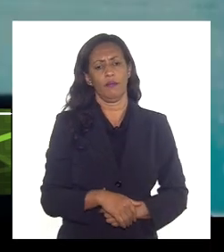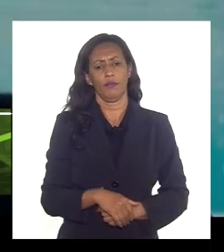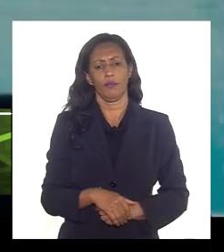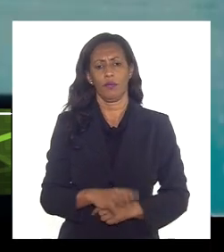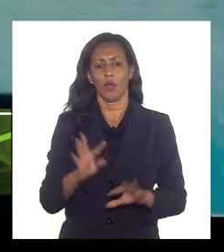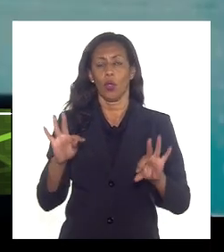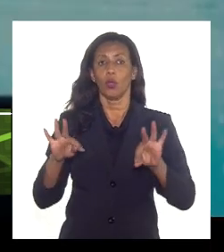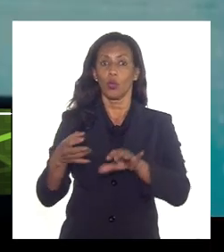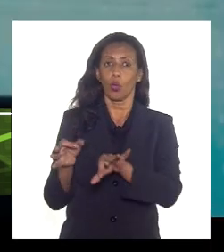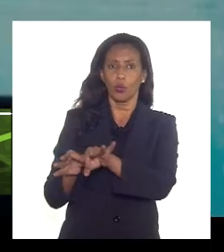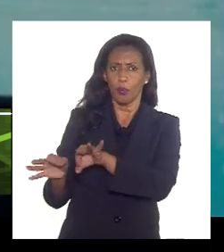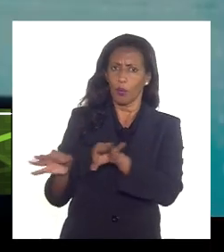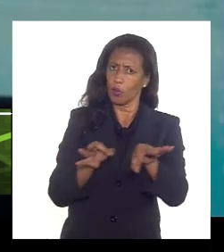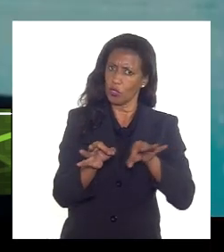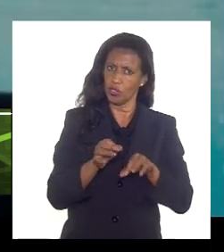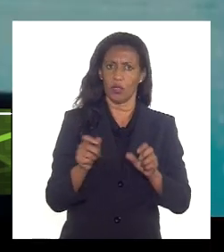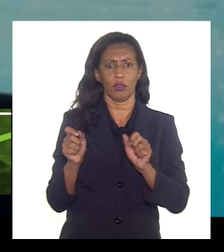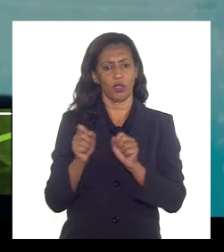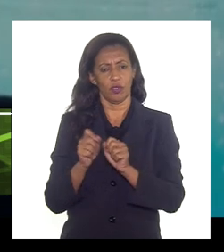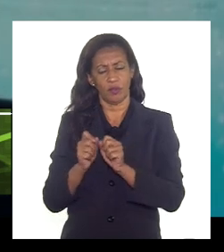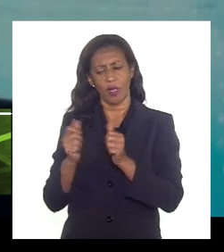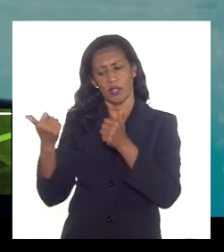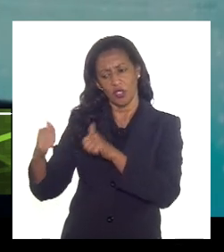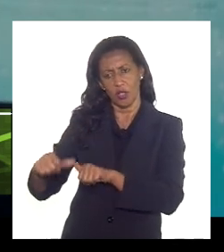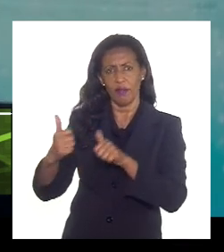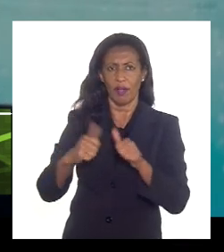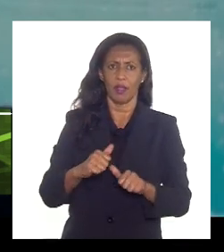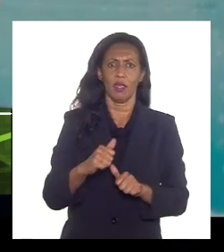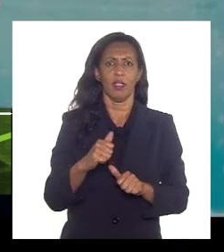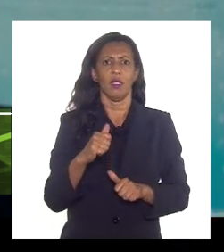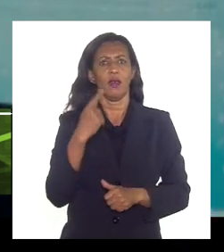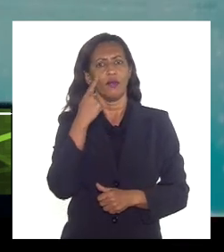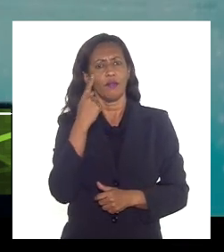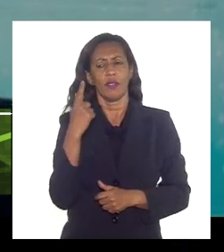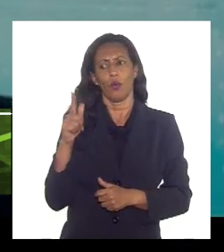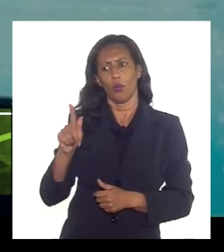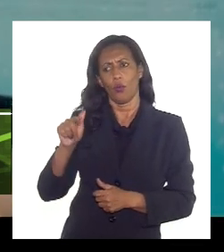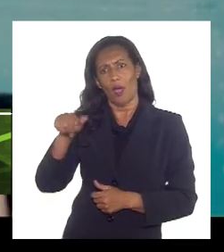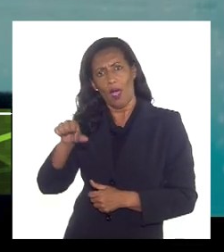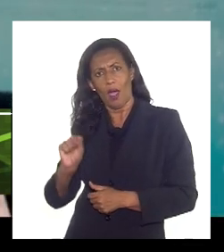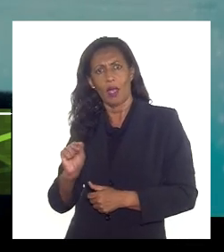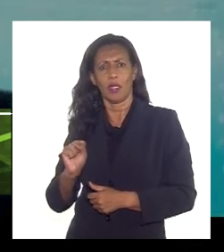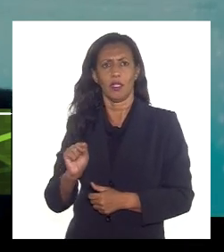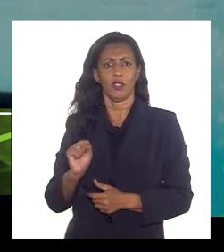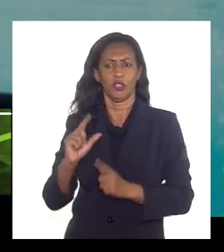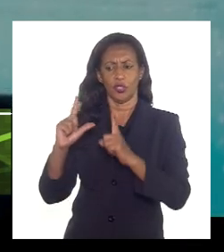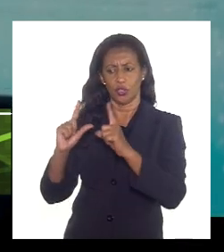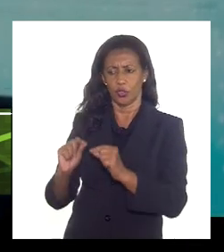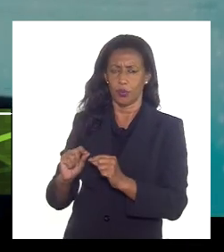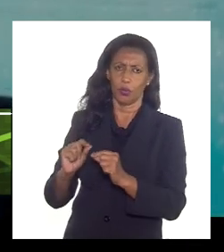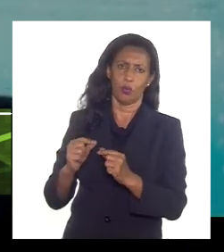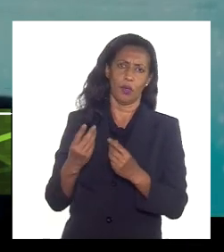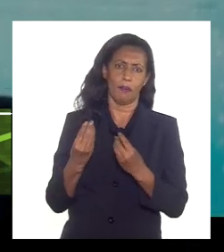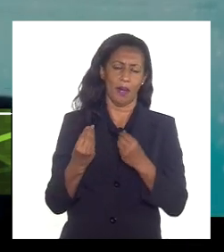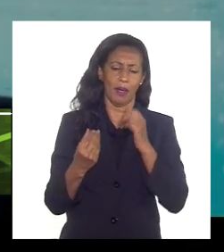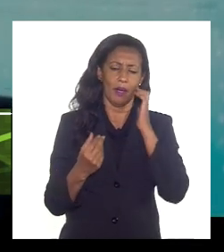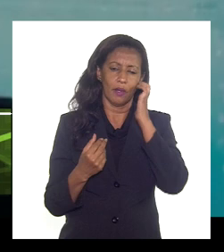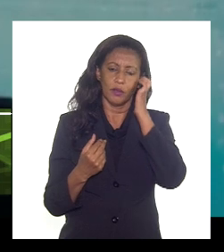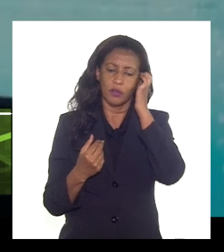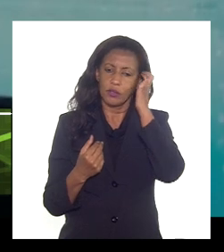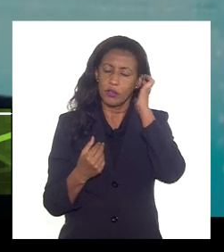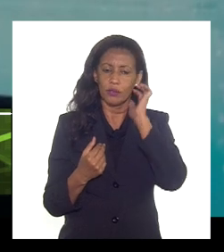todo o projeto que a gente faz a gente reavalia reinjetar todo o gás exportar ao máximo ou um meio termo entre as duas